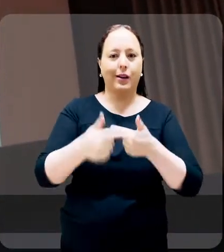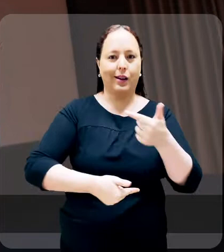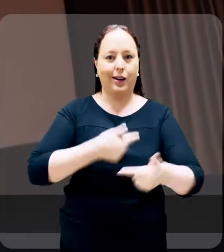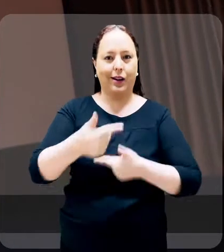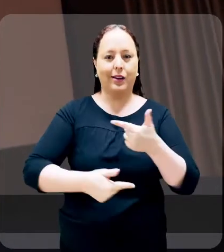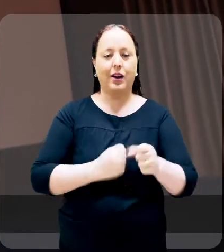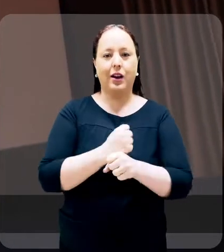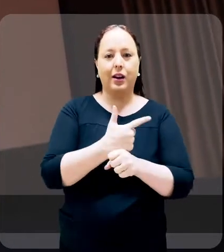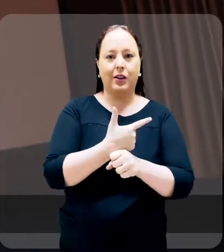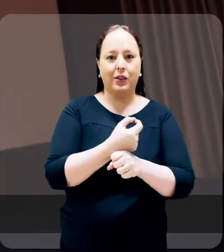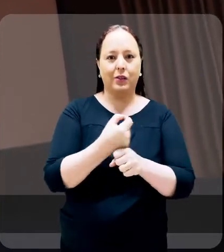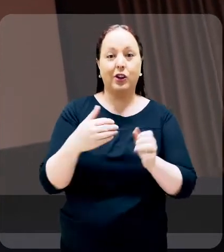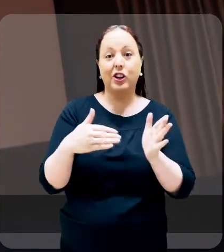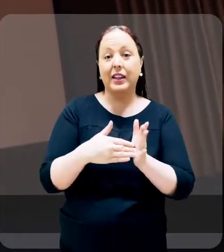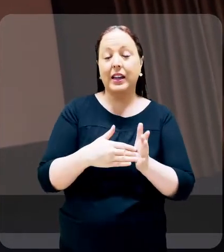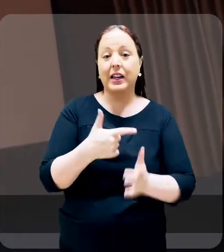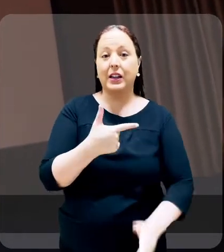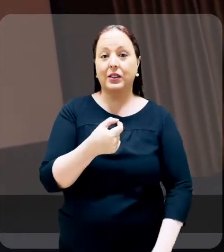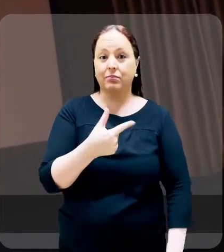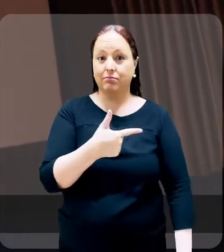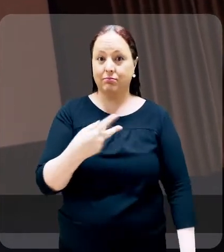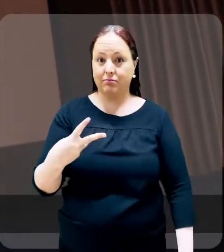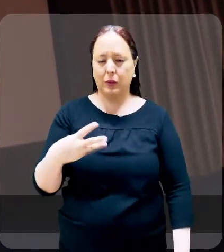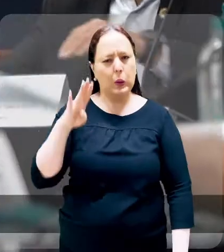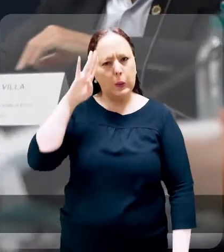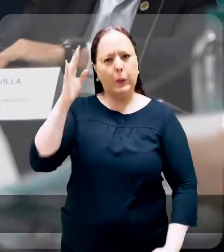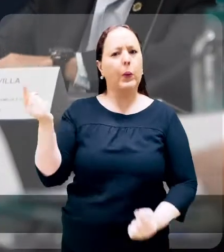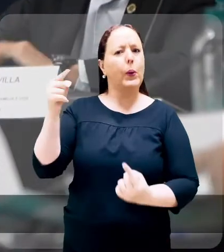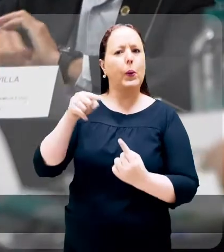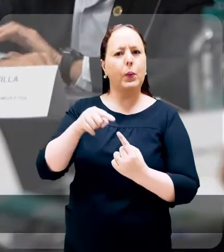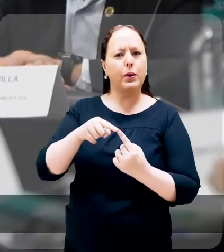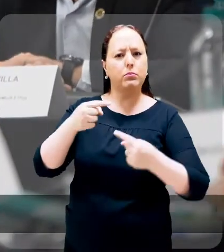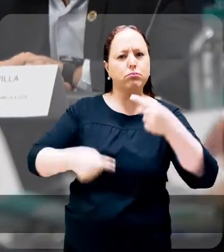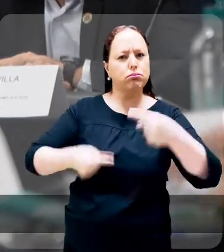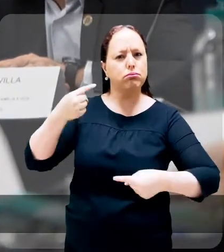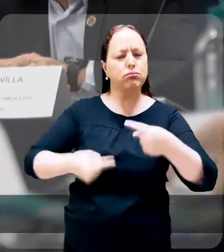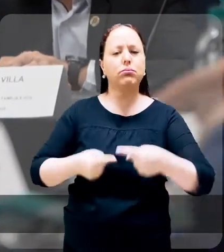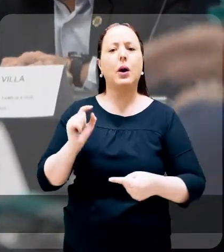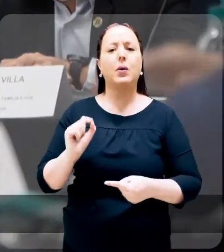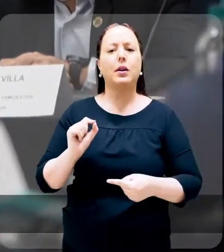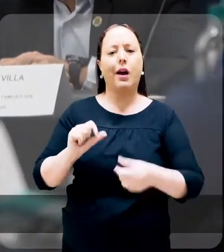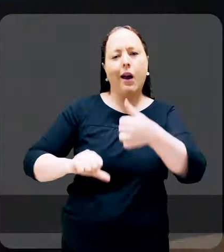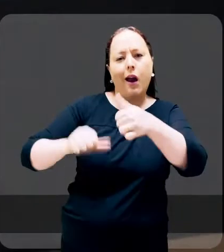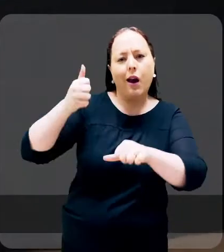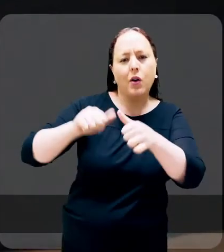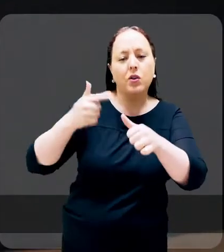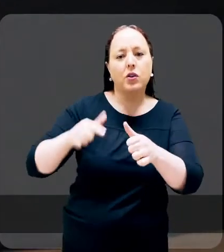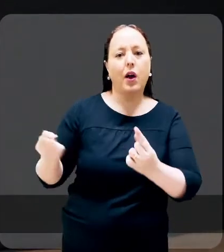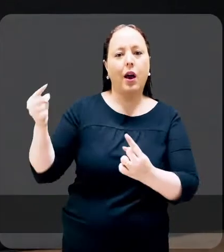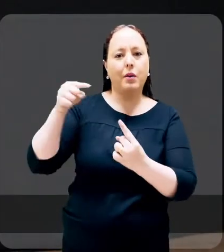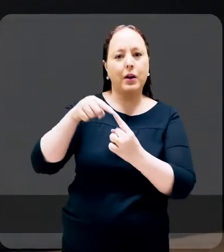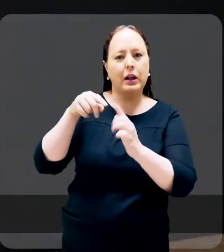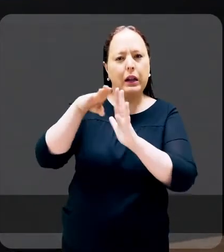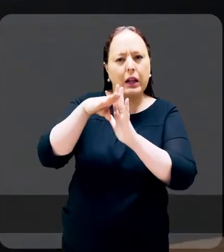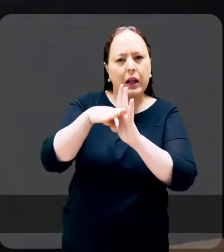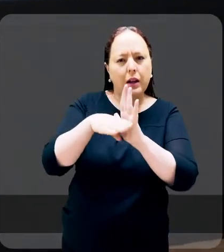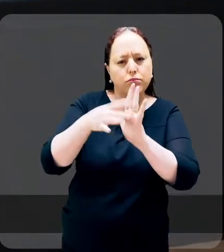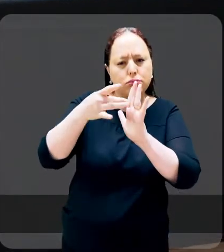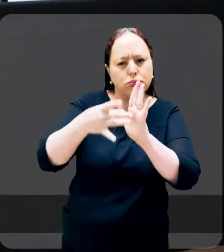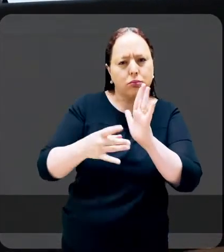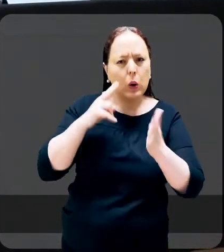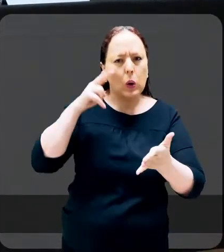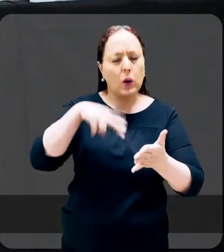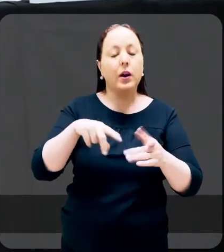do Plano de Ação 2020-2023. O principal objetivo das discussões é reavaliar as metas